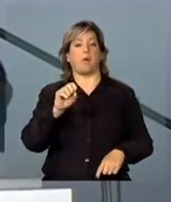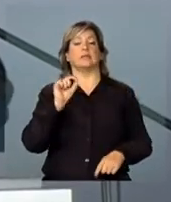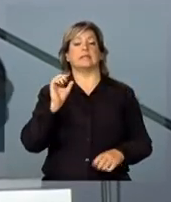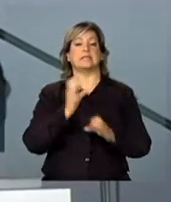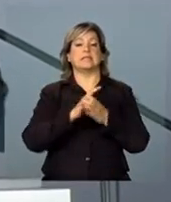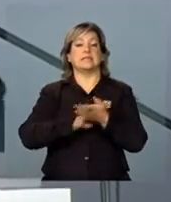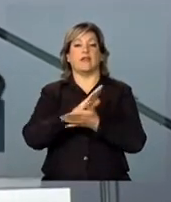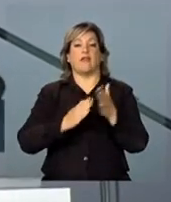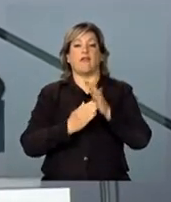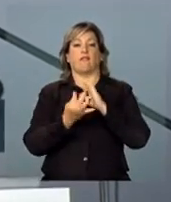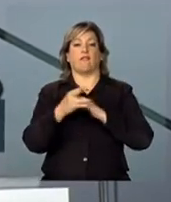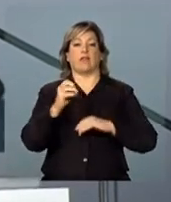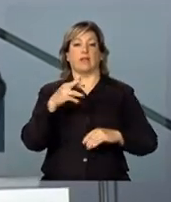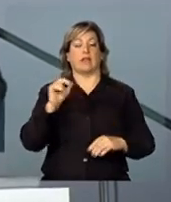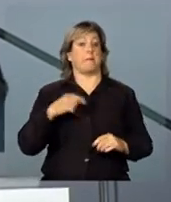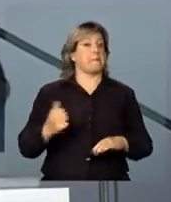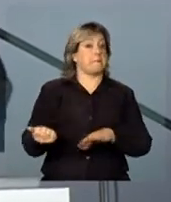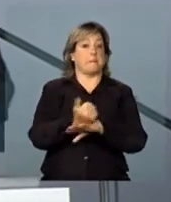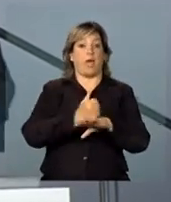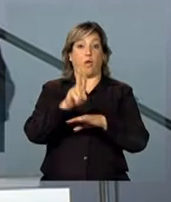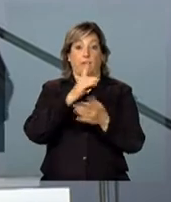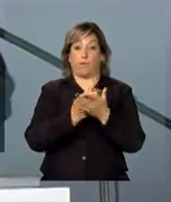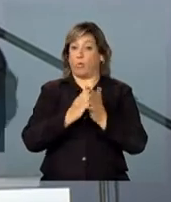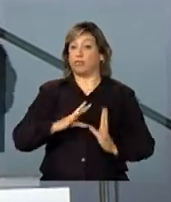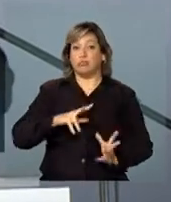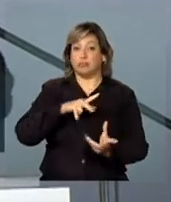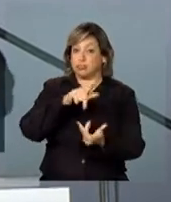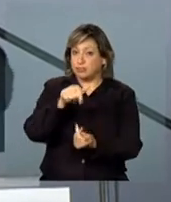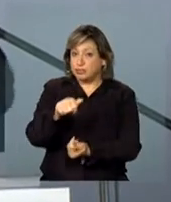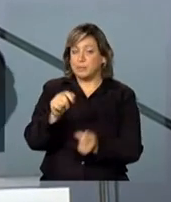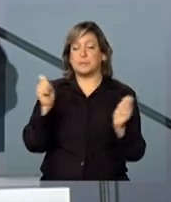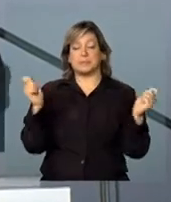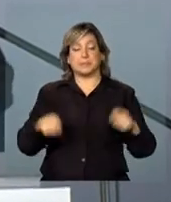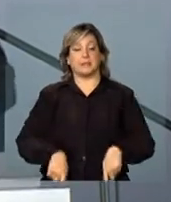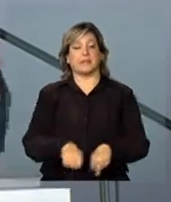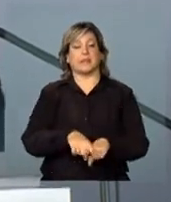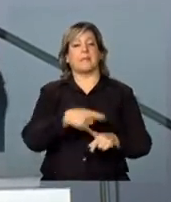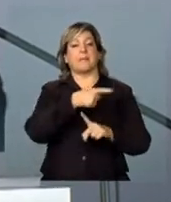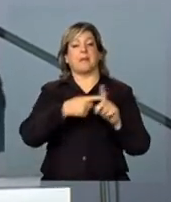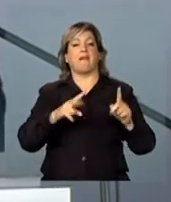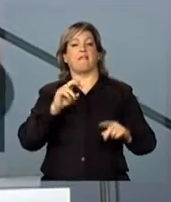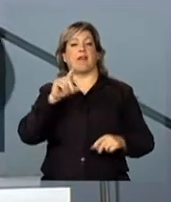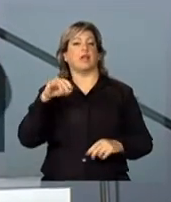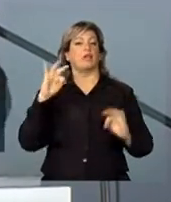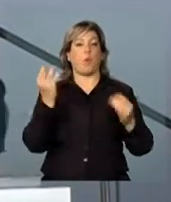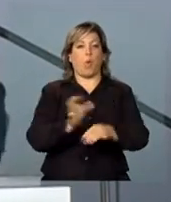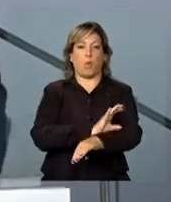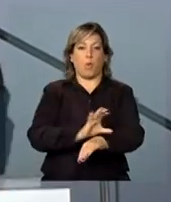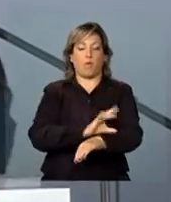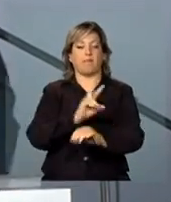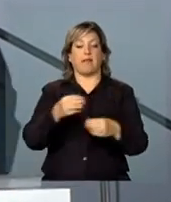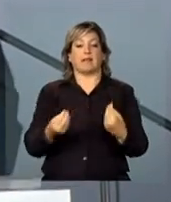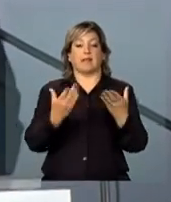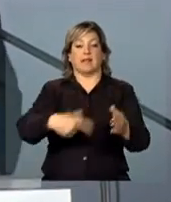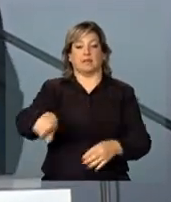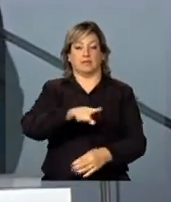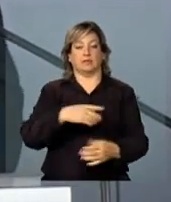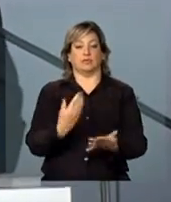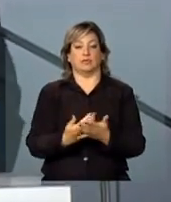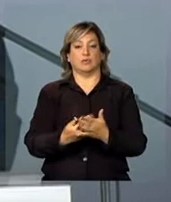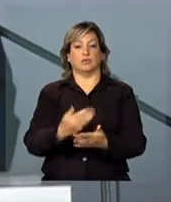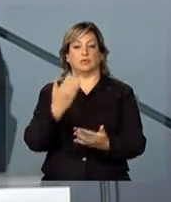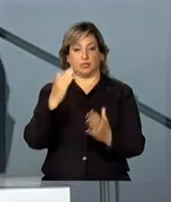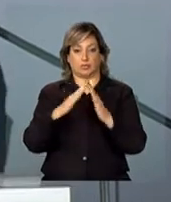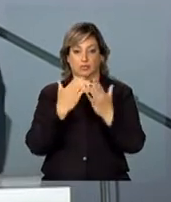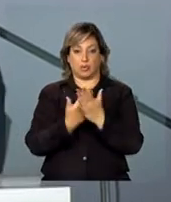Sem Fronteiras, nas melhores universidades do mundo, e metade das vagas de todos os cursos serão para os alunos da escola pública.